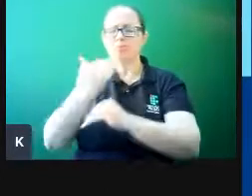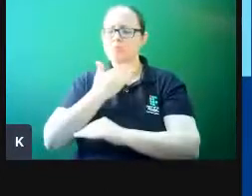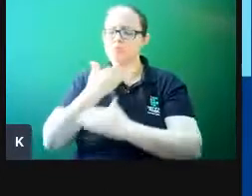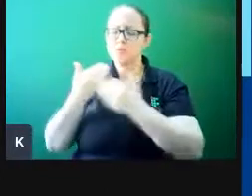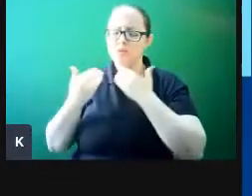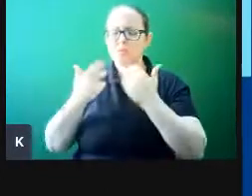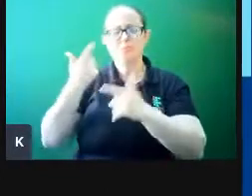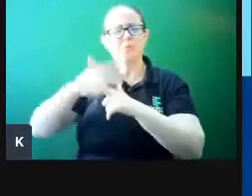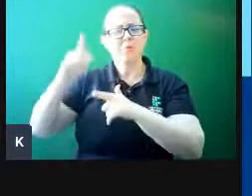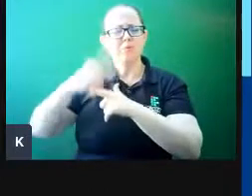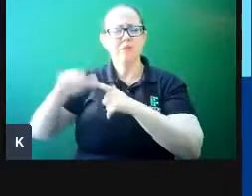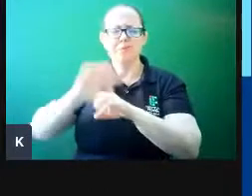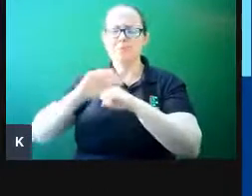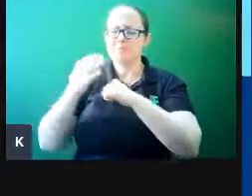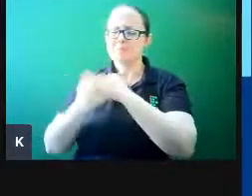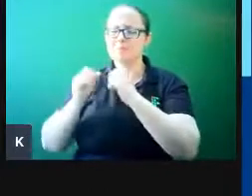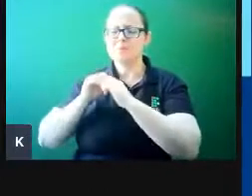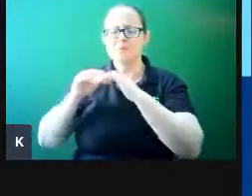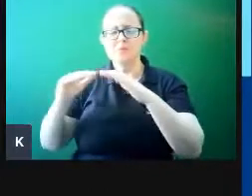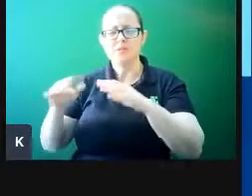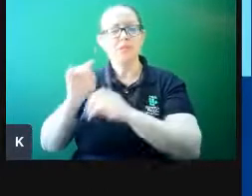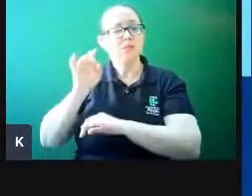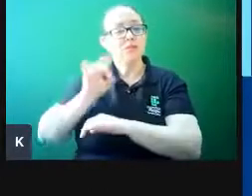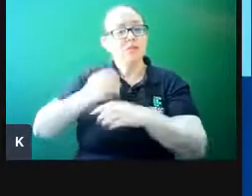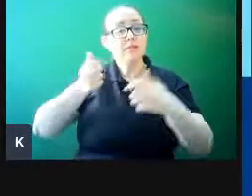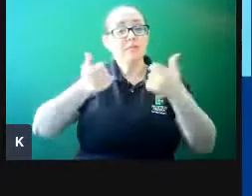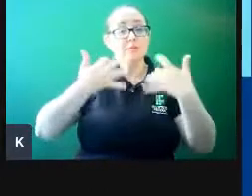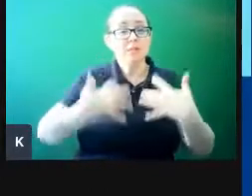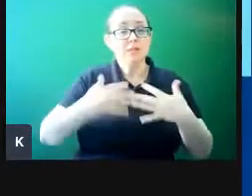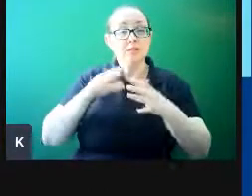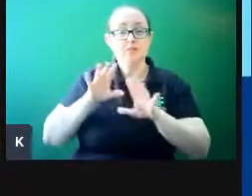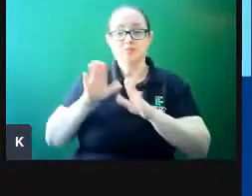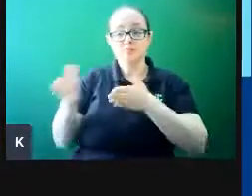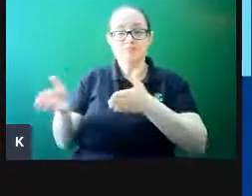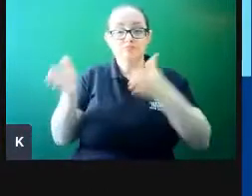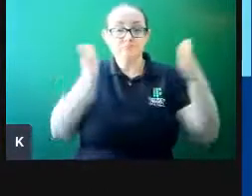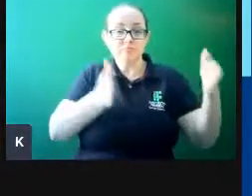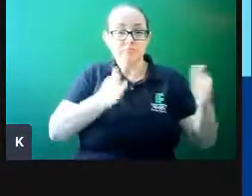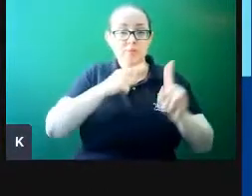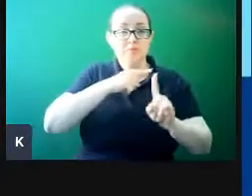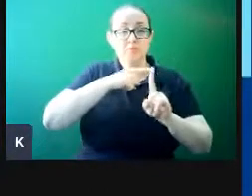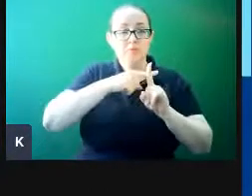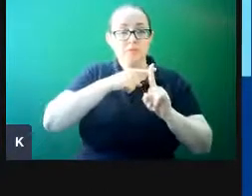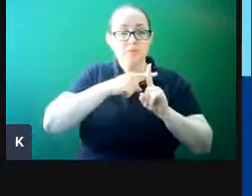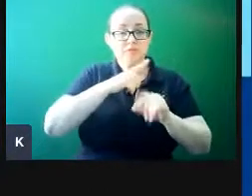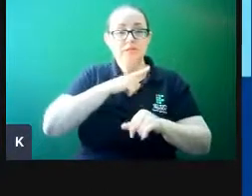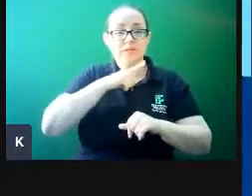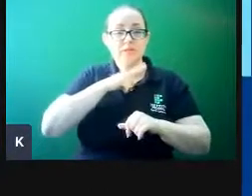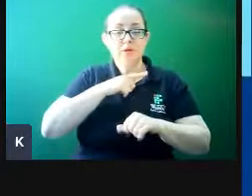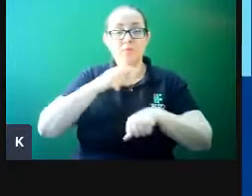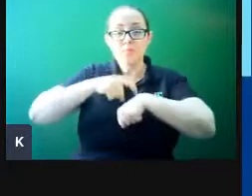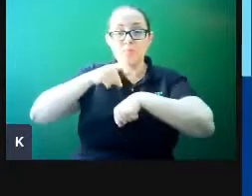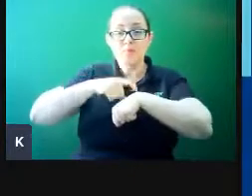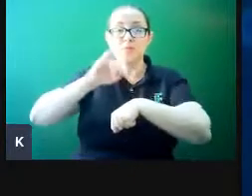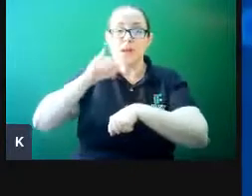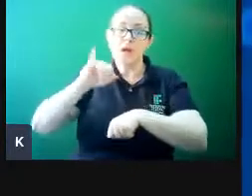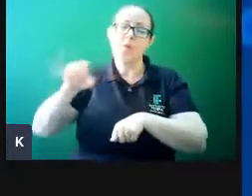pandemia é só um pano de fundo para fazer uma abordagem positiva e a gente olhar para esse momento como um momento também de oportunidade.